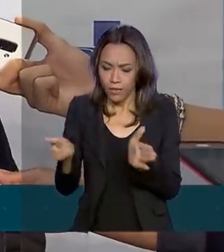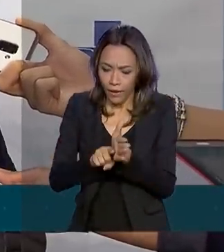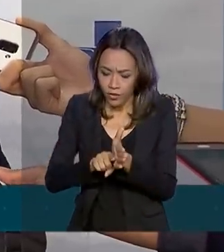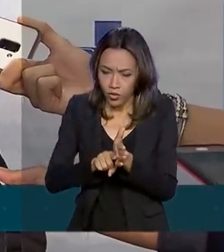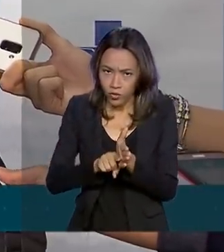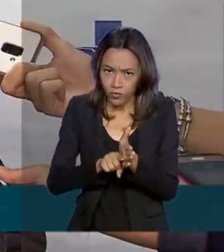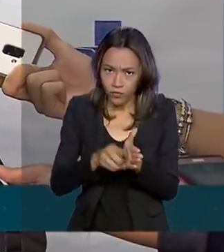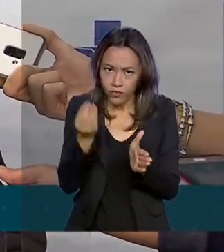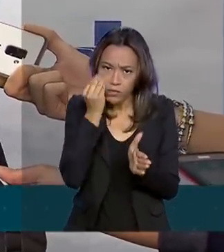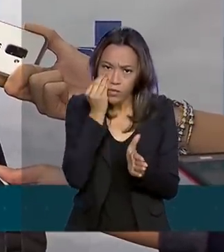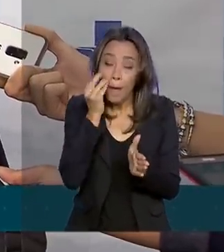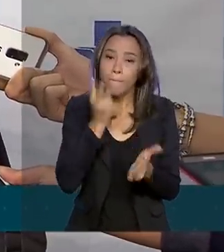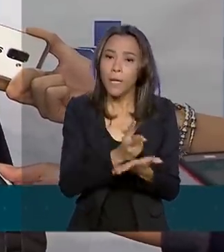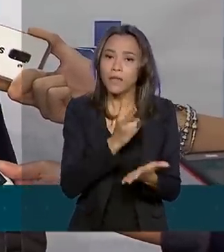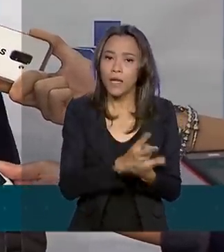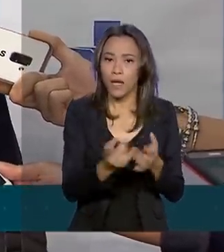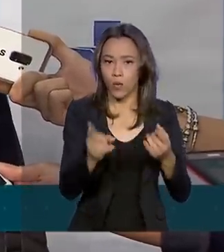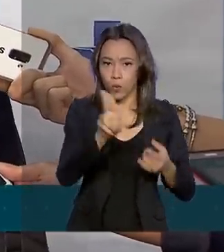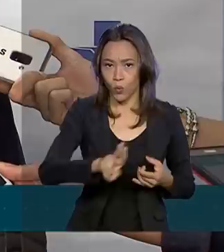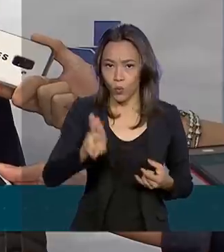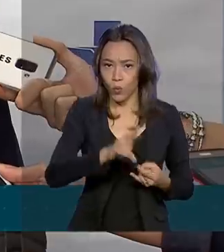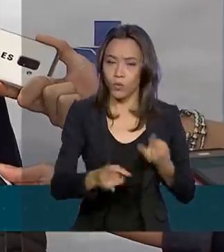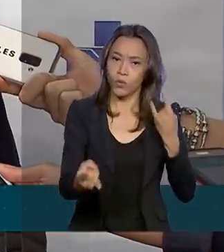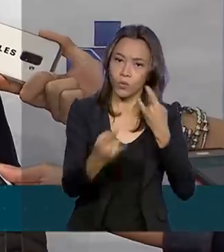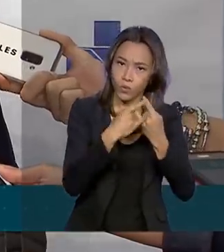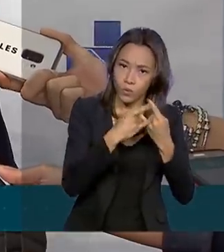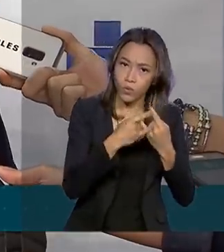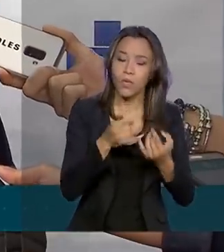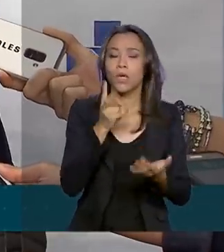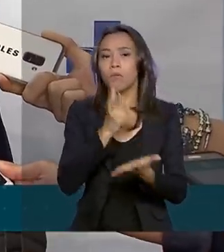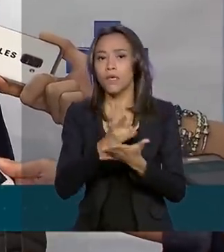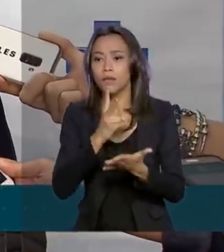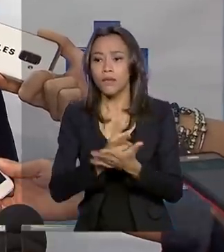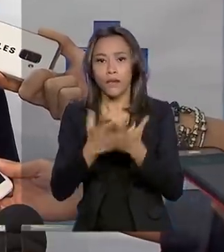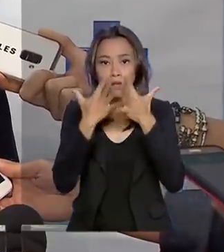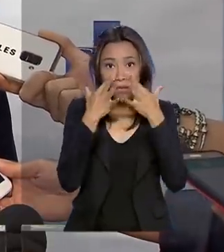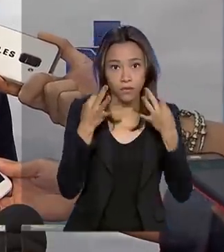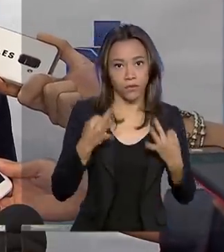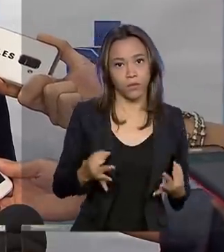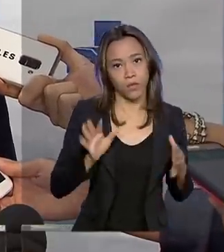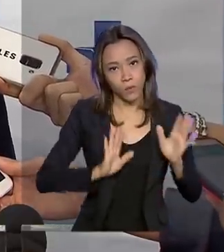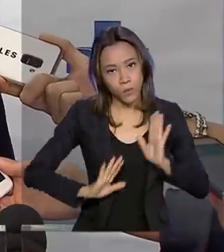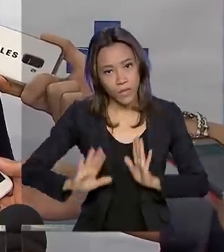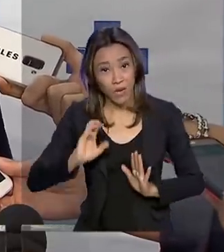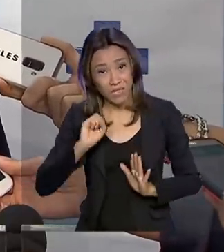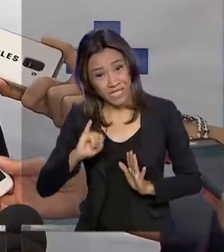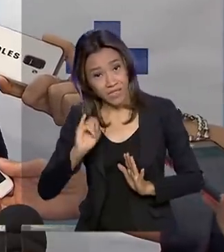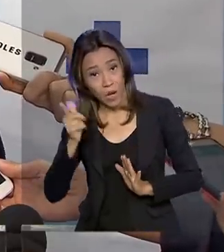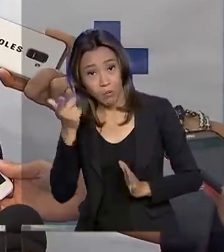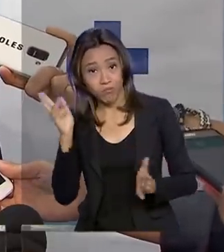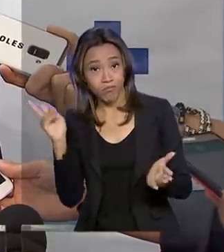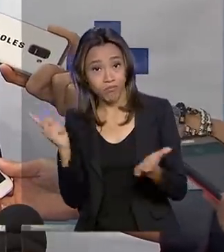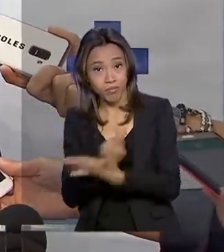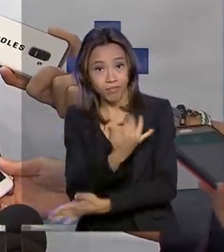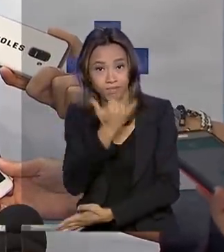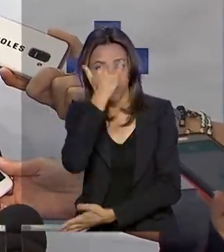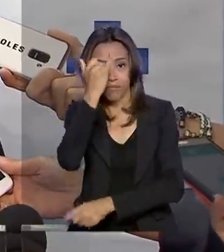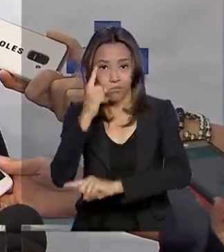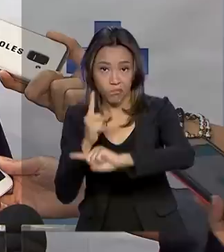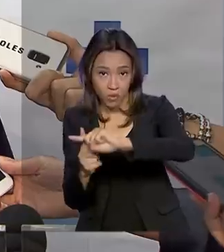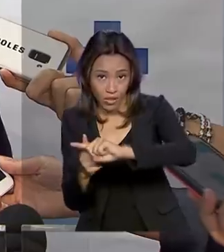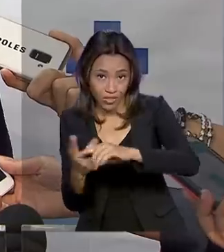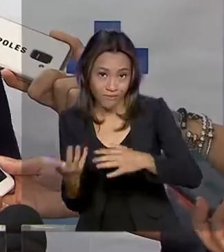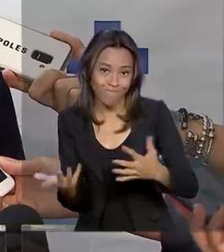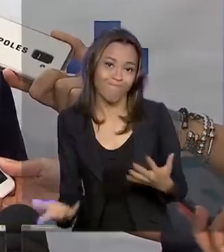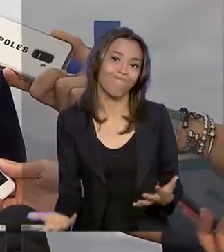mantenha o uso do preservativo, mantenha a prevenção, mantenha a atenção. Agora, se testou positivo, a entrada do medicamento